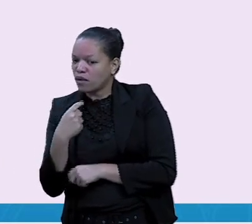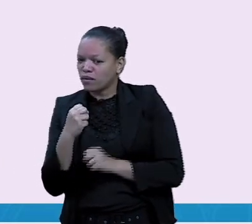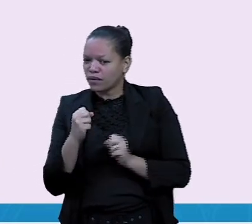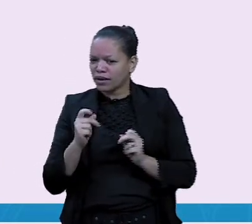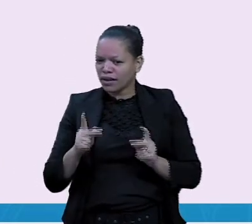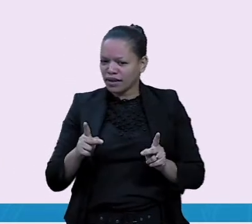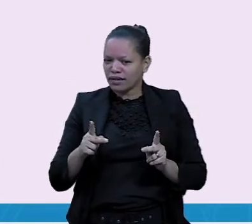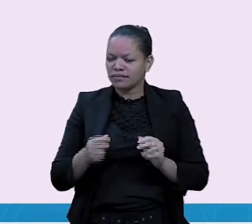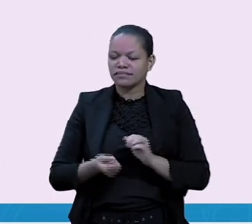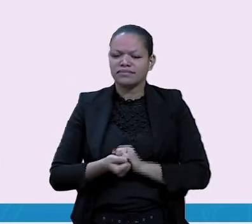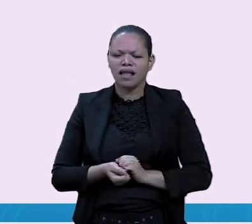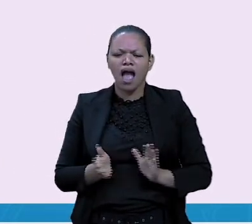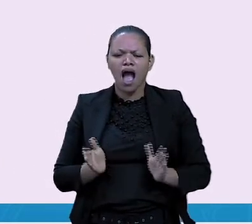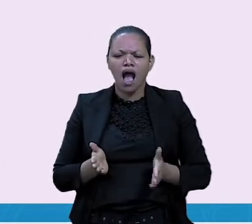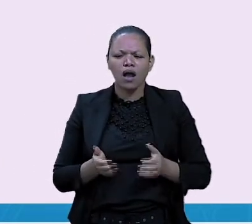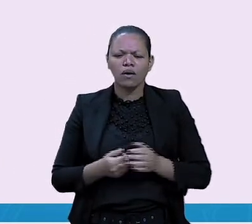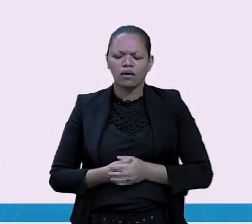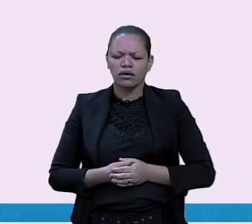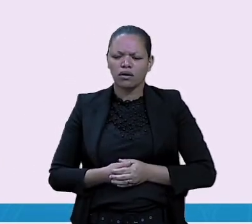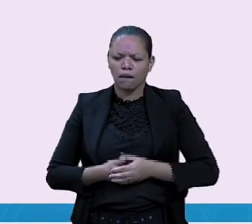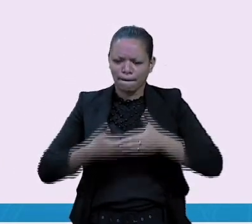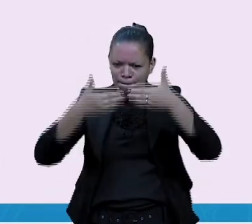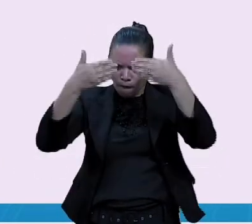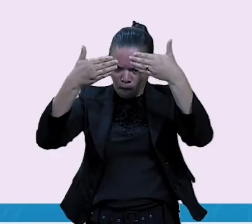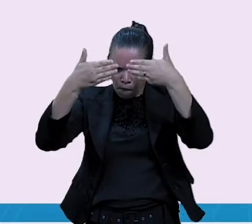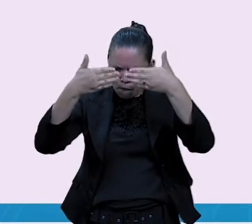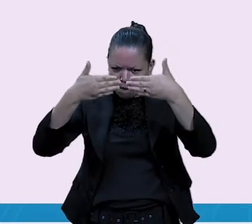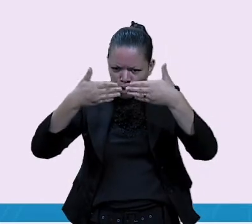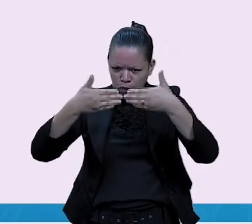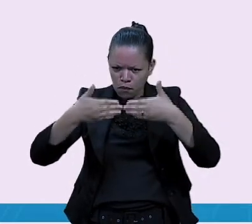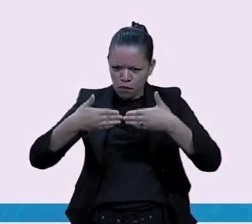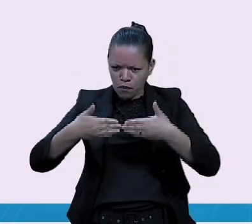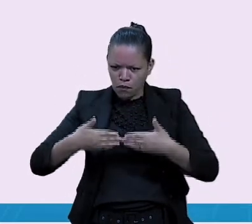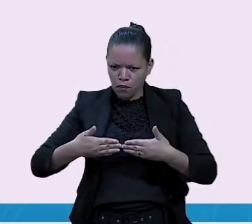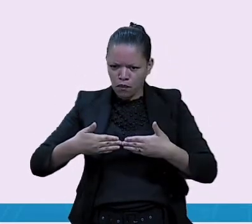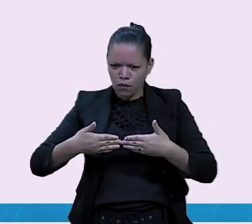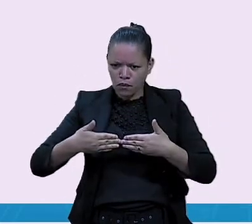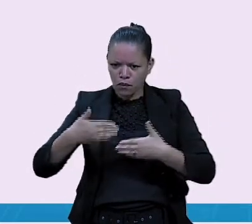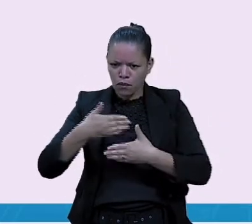Agora, o muro. Ó, murinho